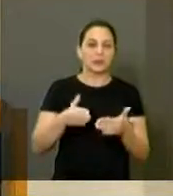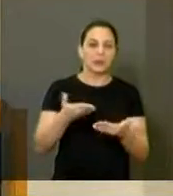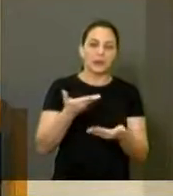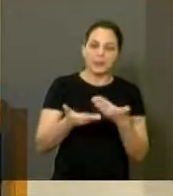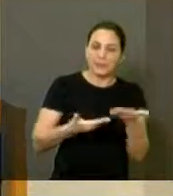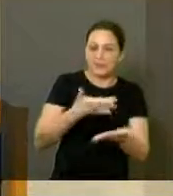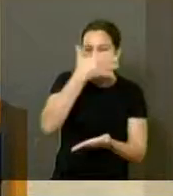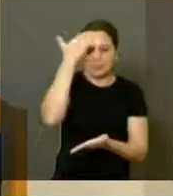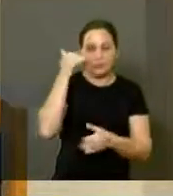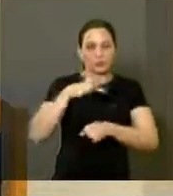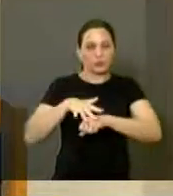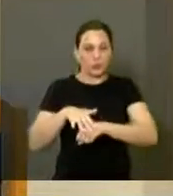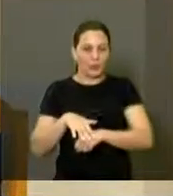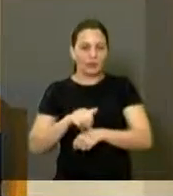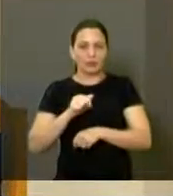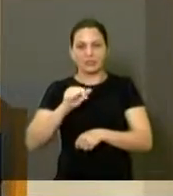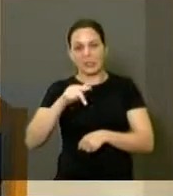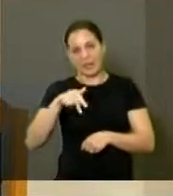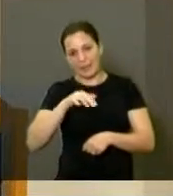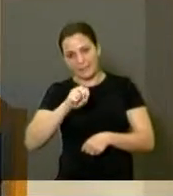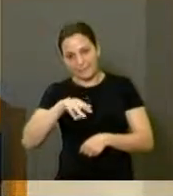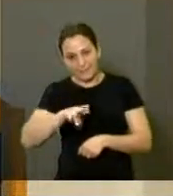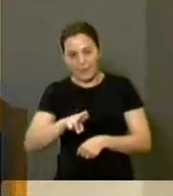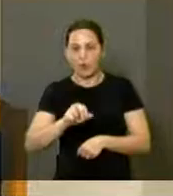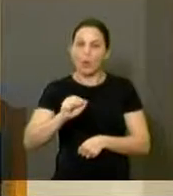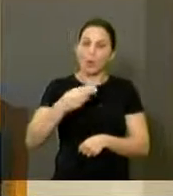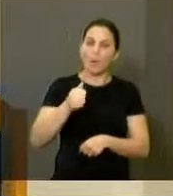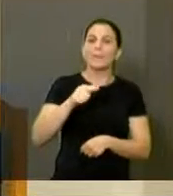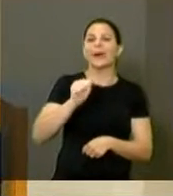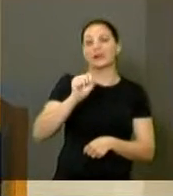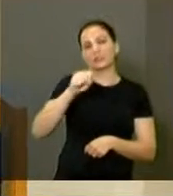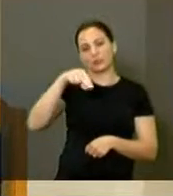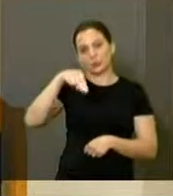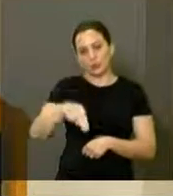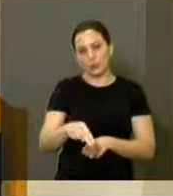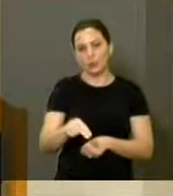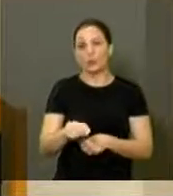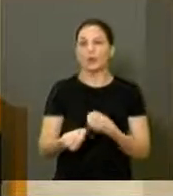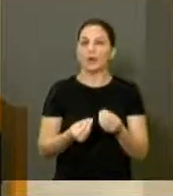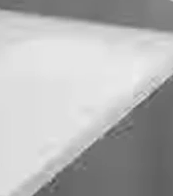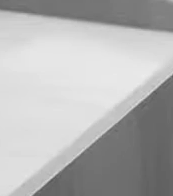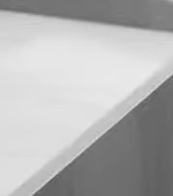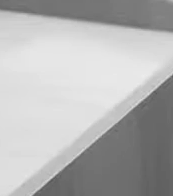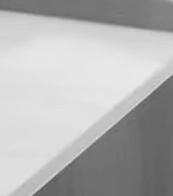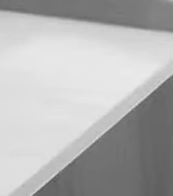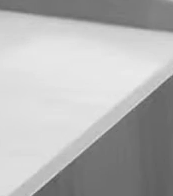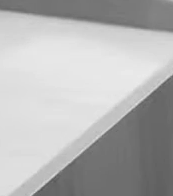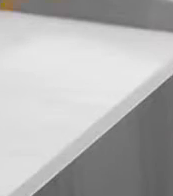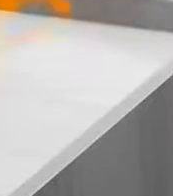Então, por favor, antecipadamente, eu já estou pedindo aos vereadores apoio ao nosso requerimento. Muito obrigada.